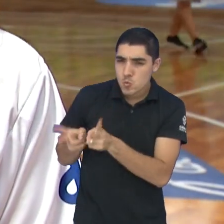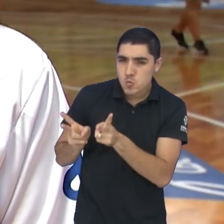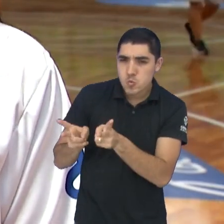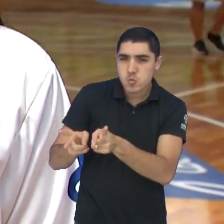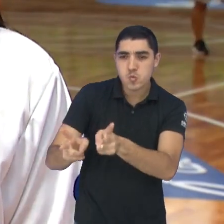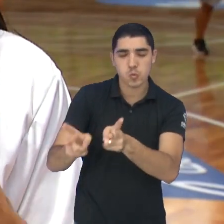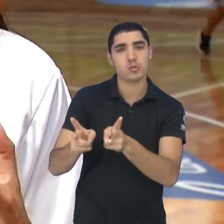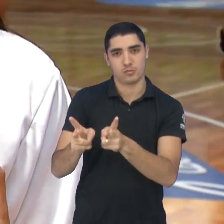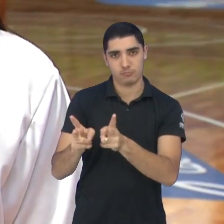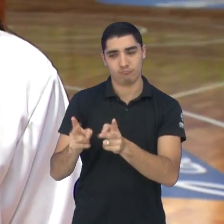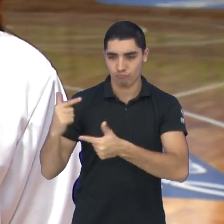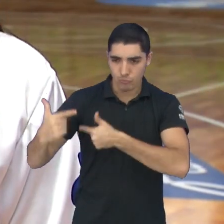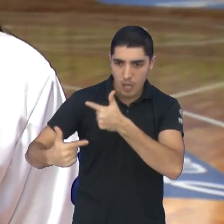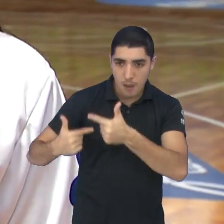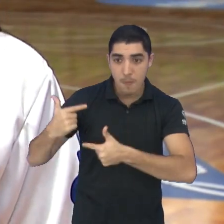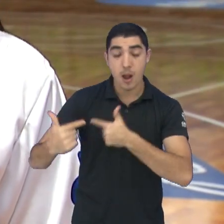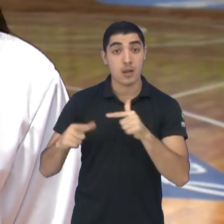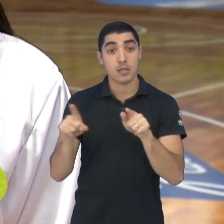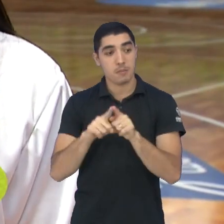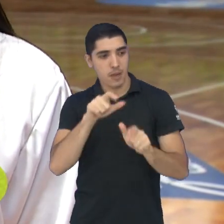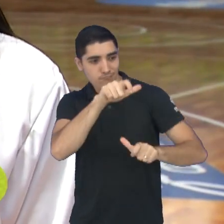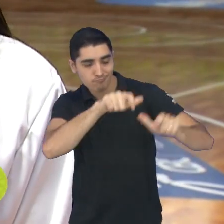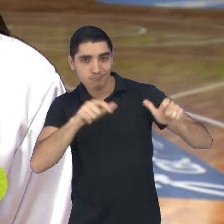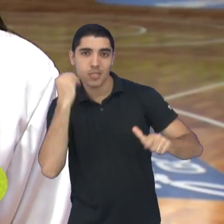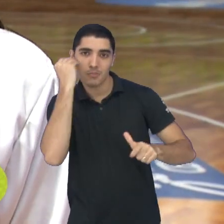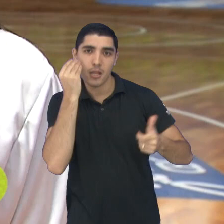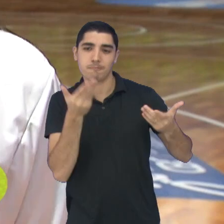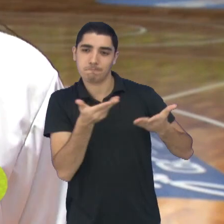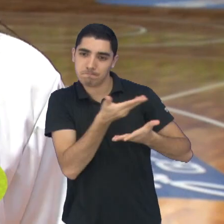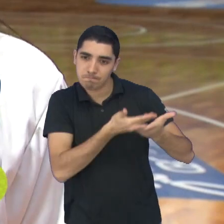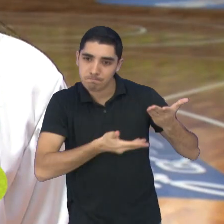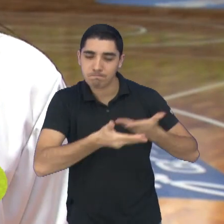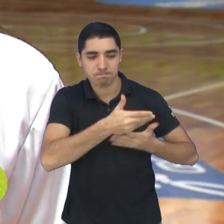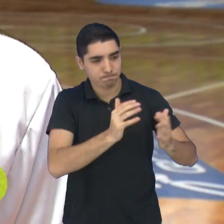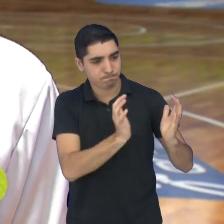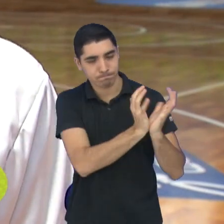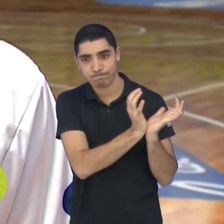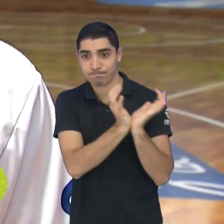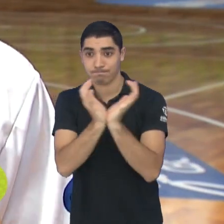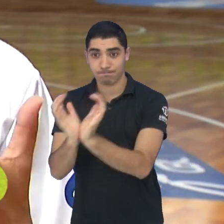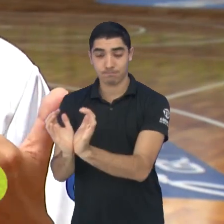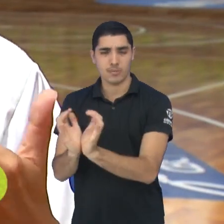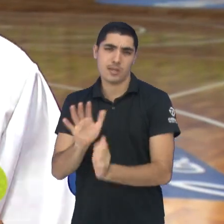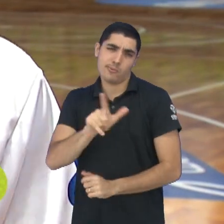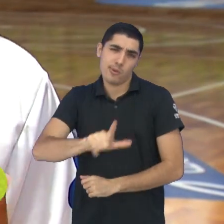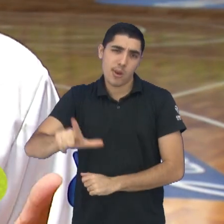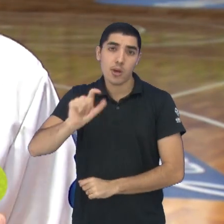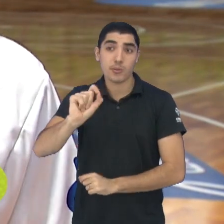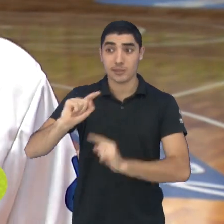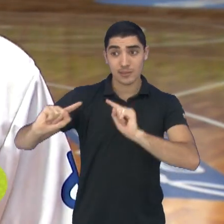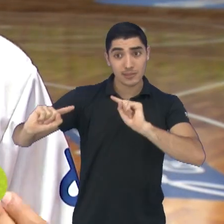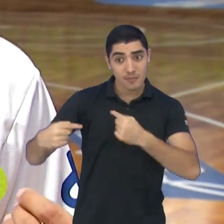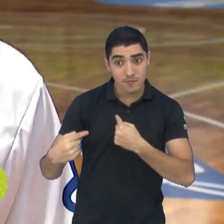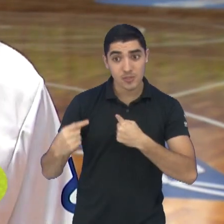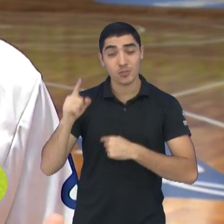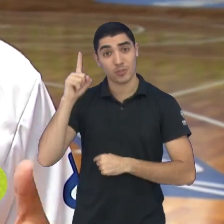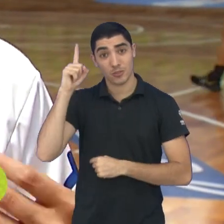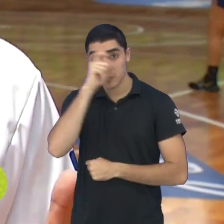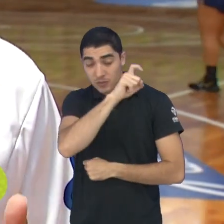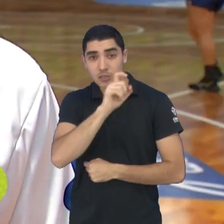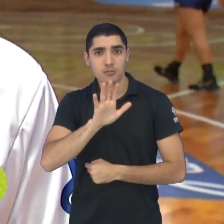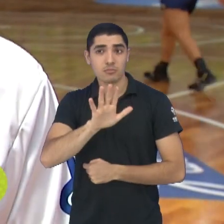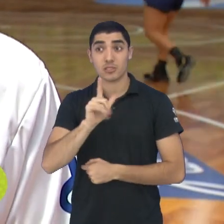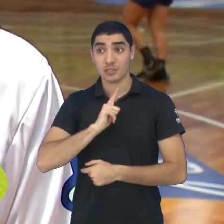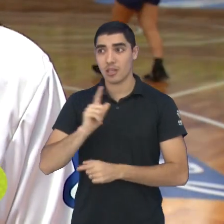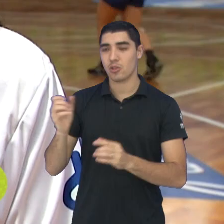uso e essa mescla traz muita experiência para elas. Claro que o desafio vai ser um pouco mais difícil esse ano com os chegados de